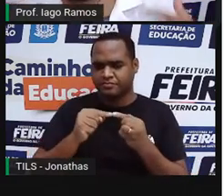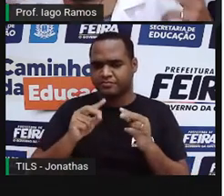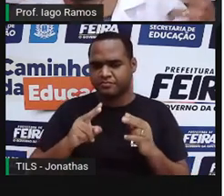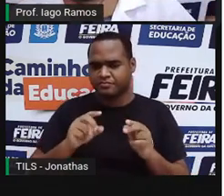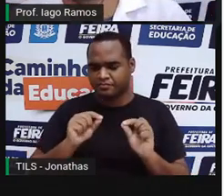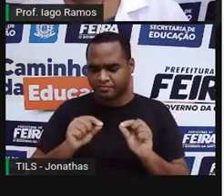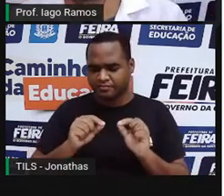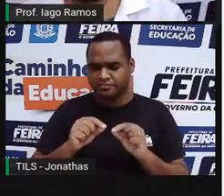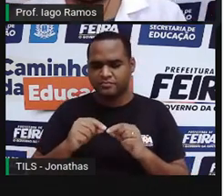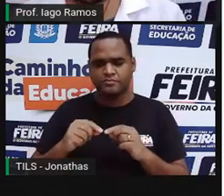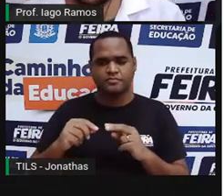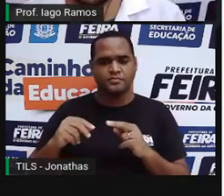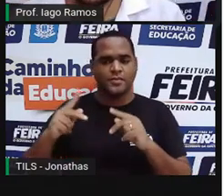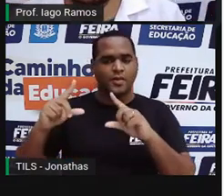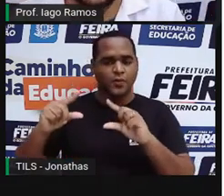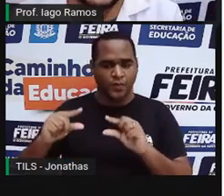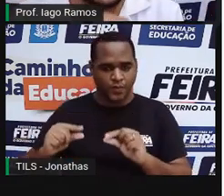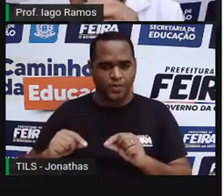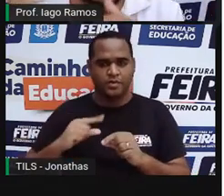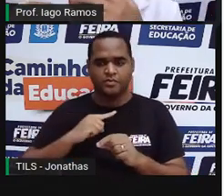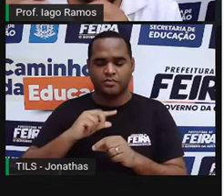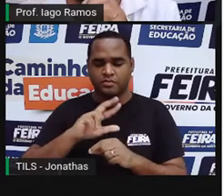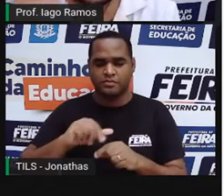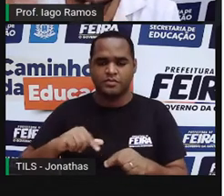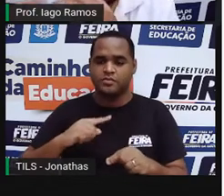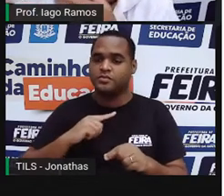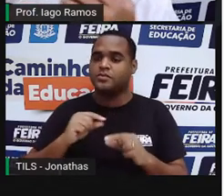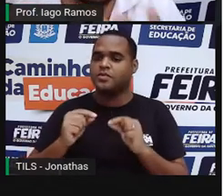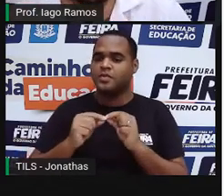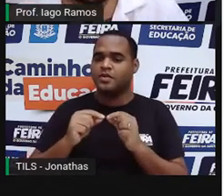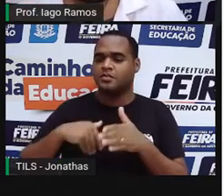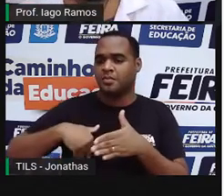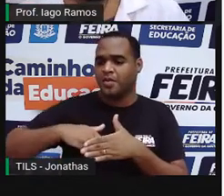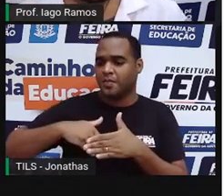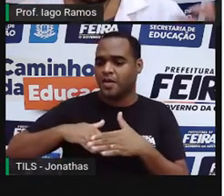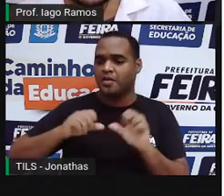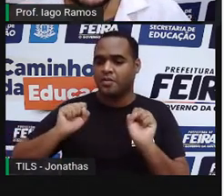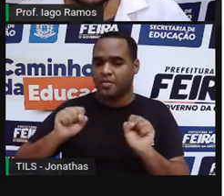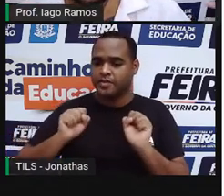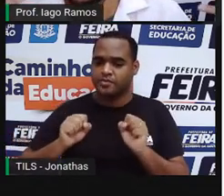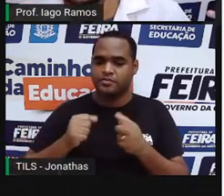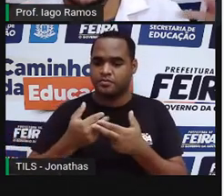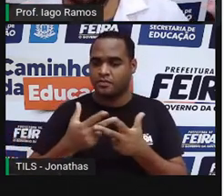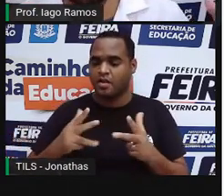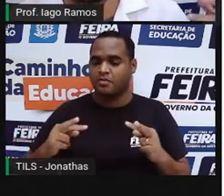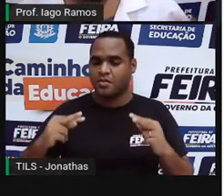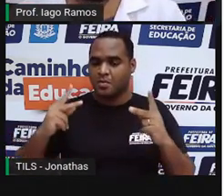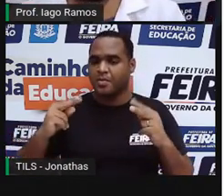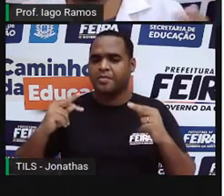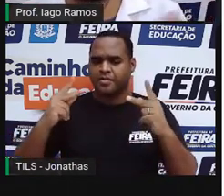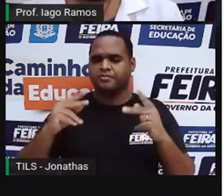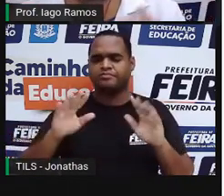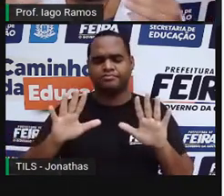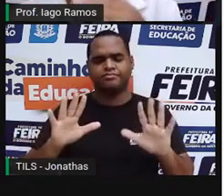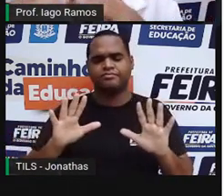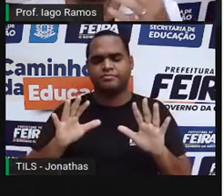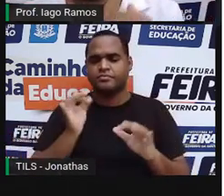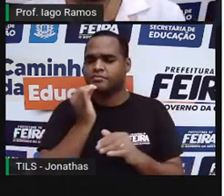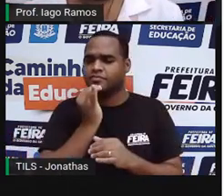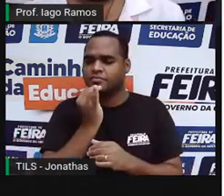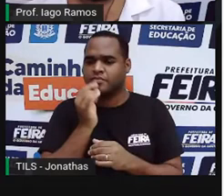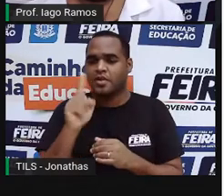menor quantidade de gols, porque essa quantidade de gols pode ir aumentando, né? Então, não há